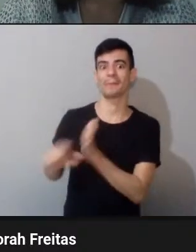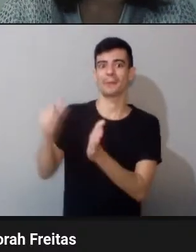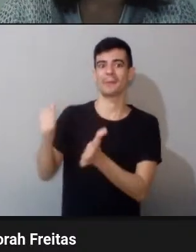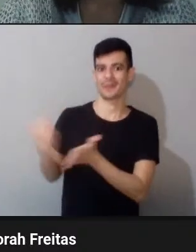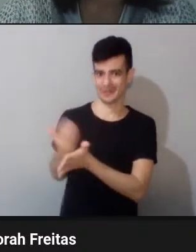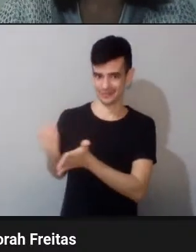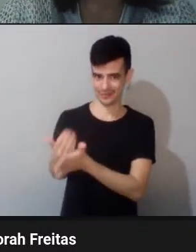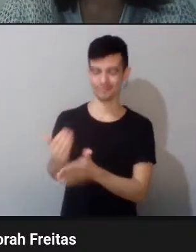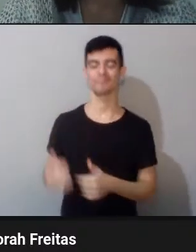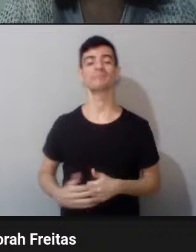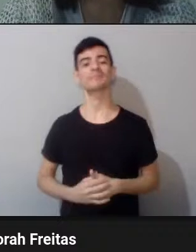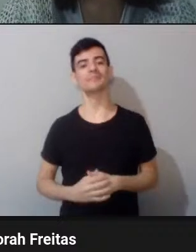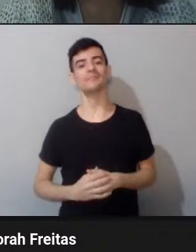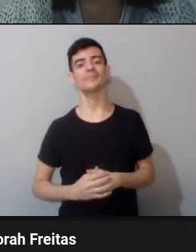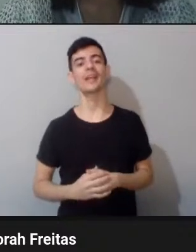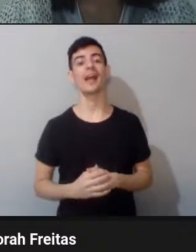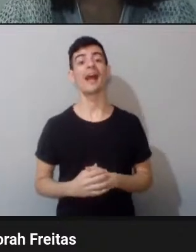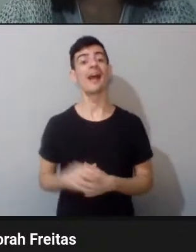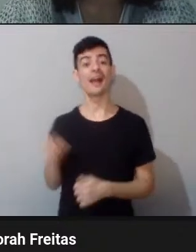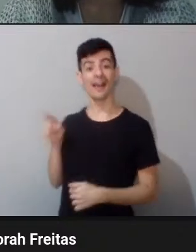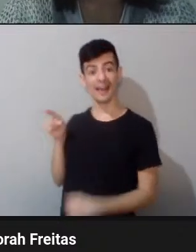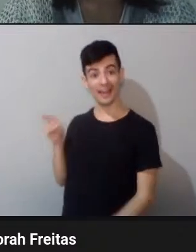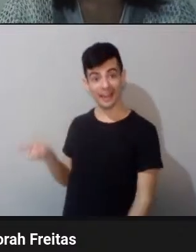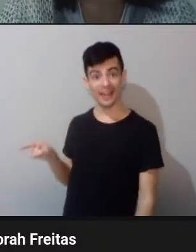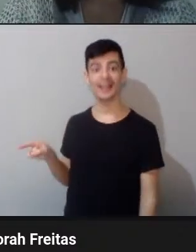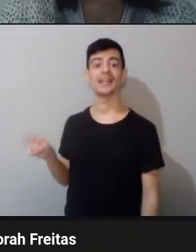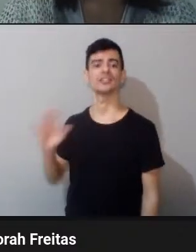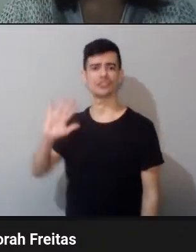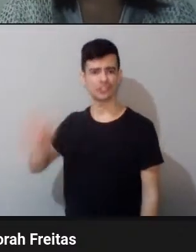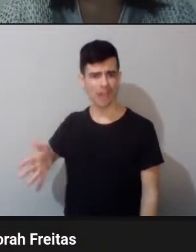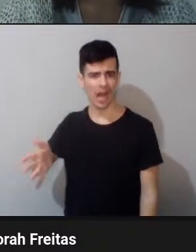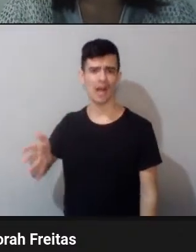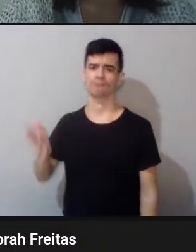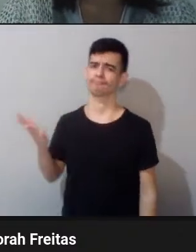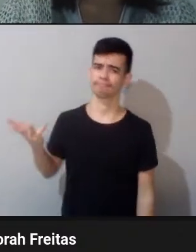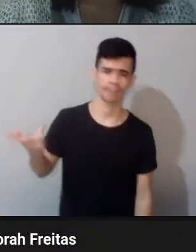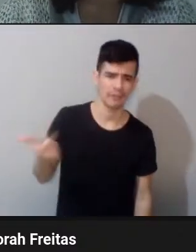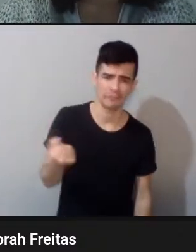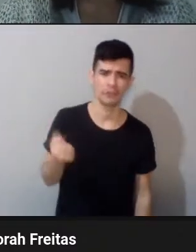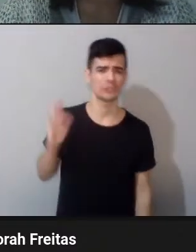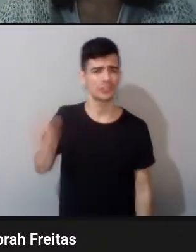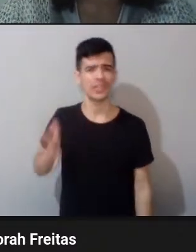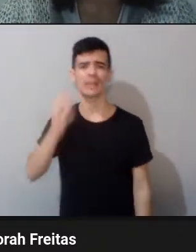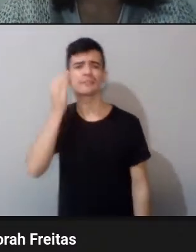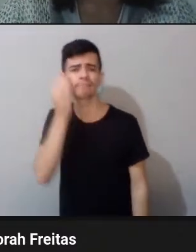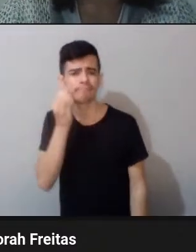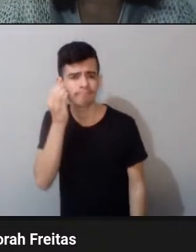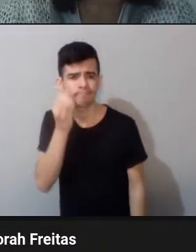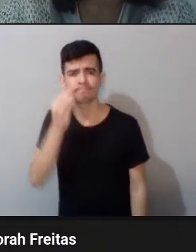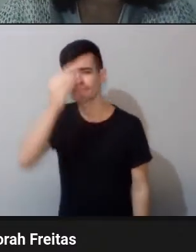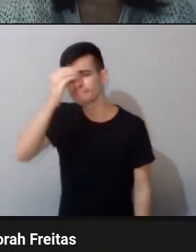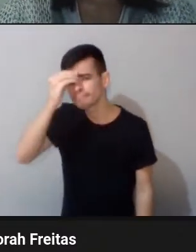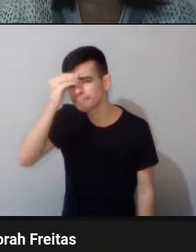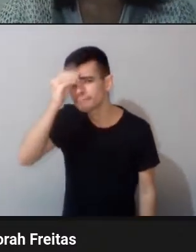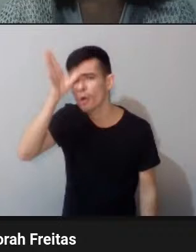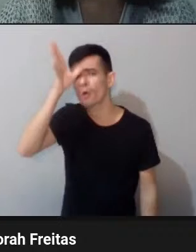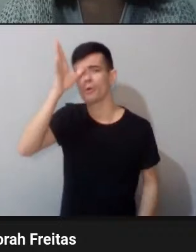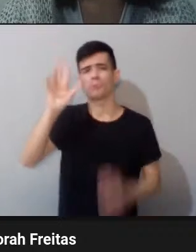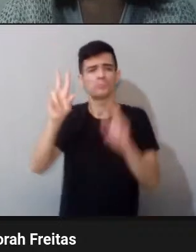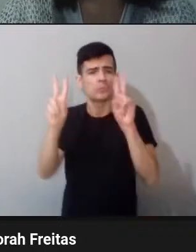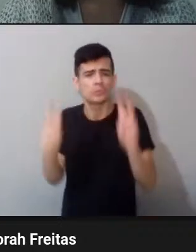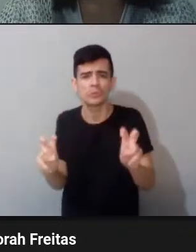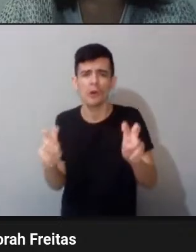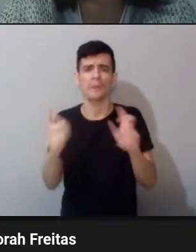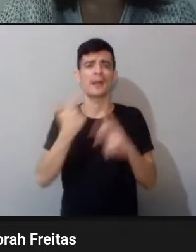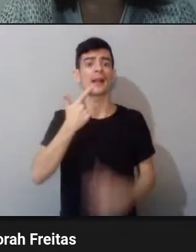um tronco velho, como diz o Felipe, uma pessoa maravilhosa, um conhecimento sobre língua, sobre